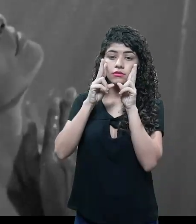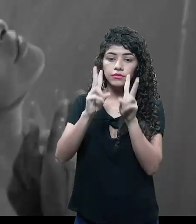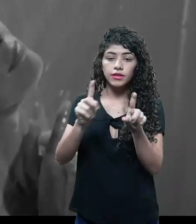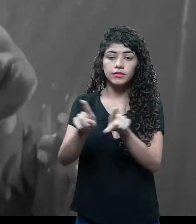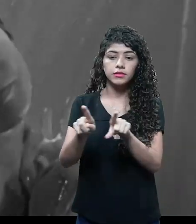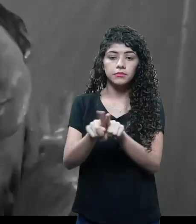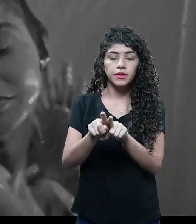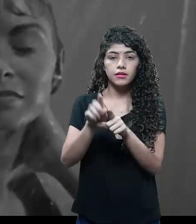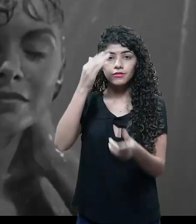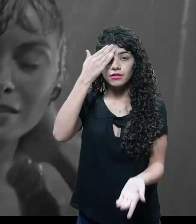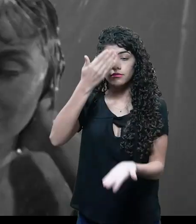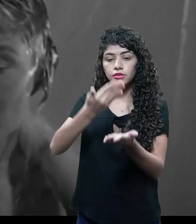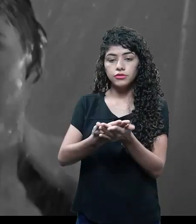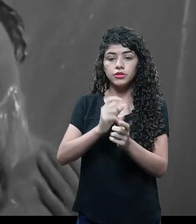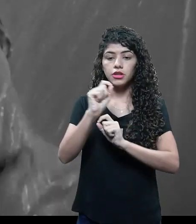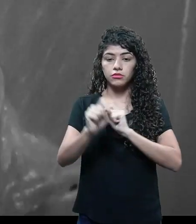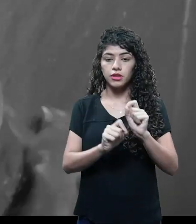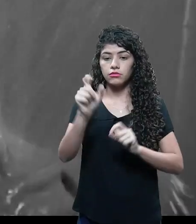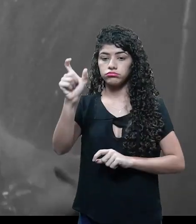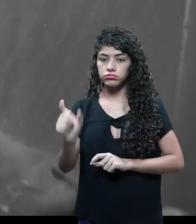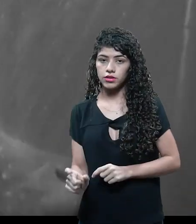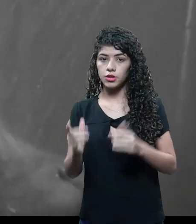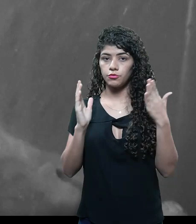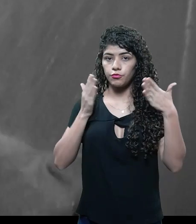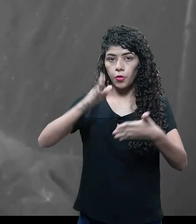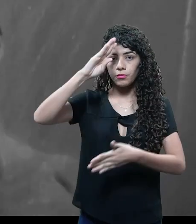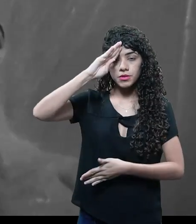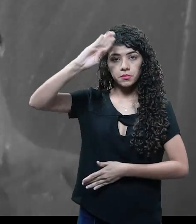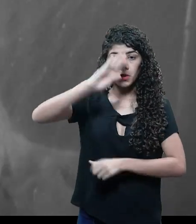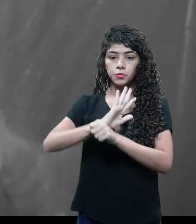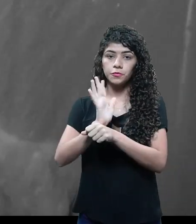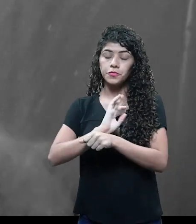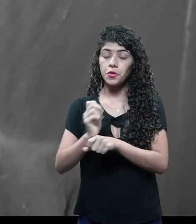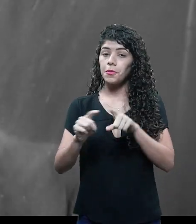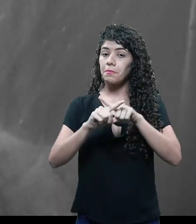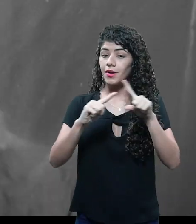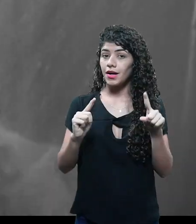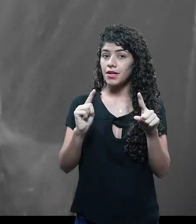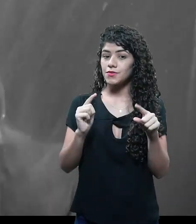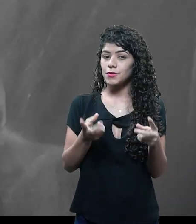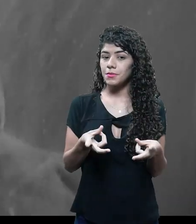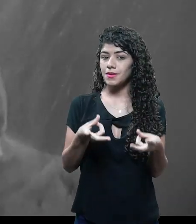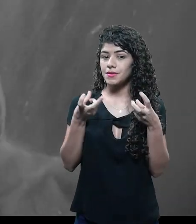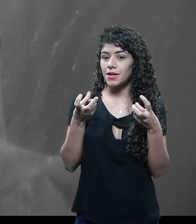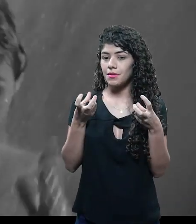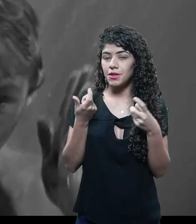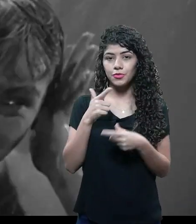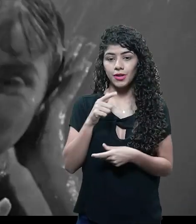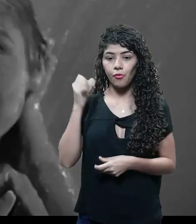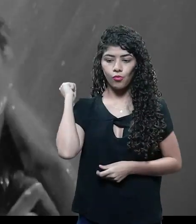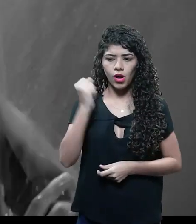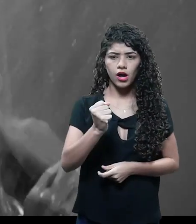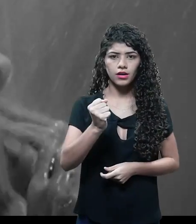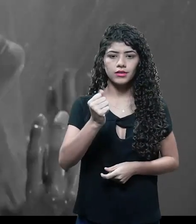e você acredita que essa personagem é a personagem central do filme e quando, de repente, você se depara com o